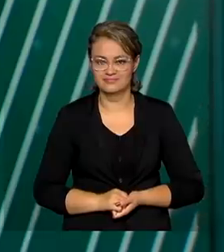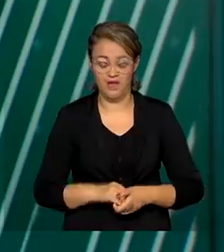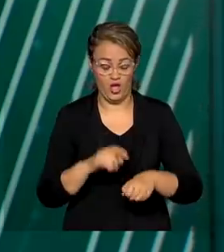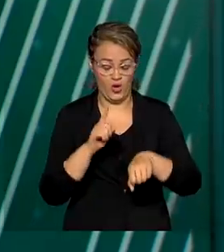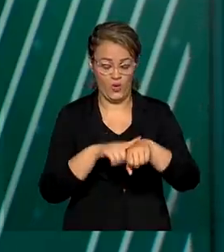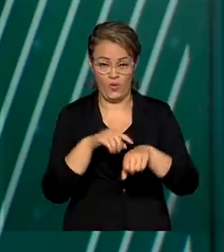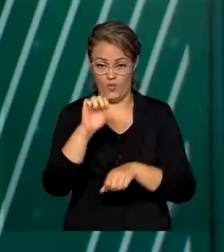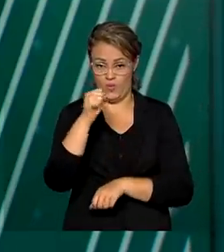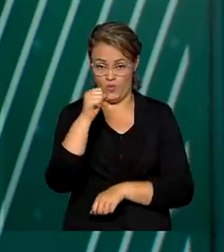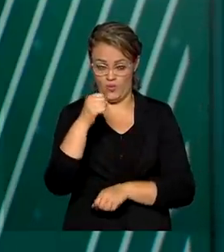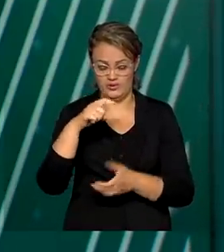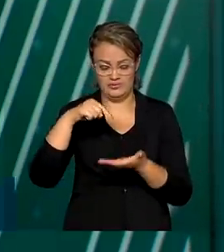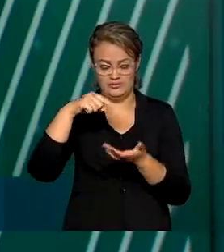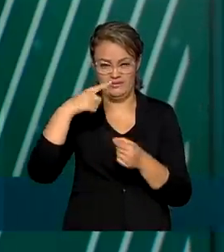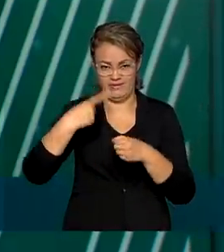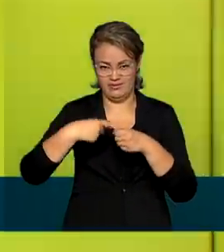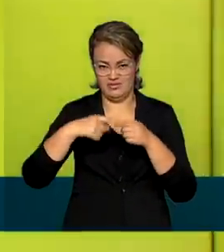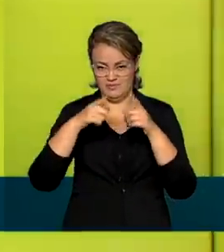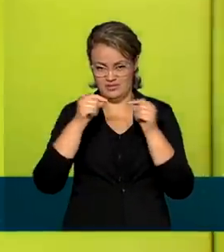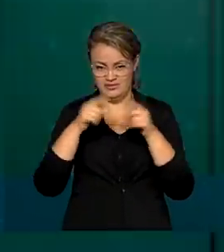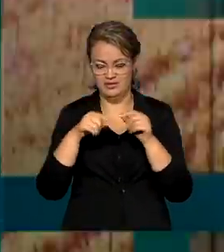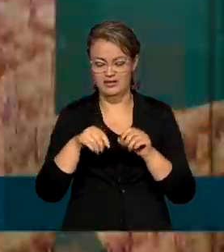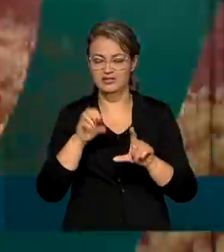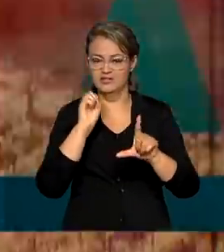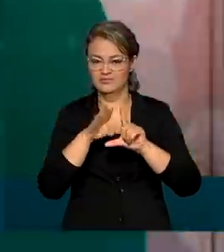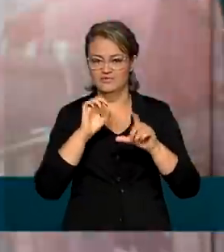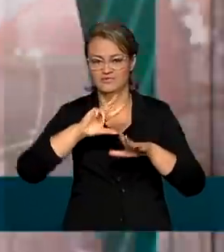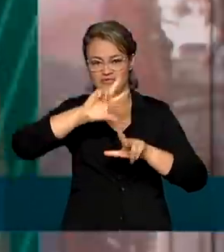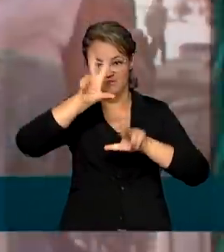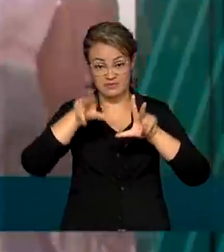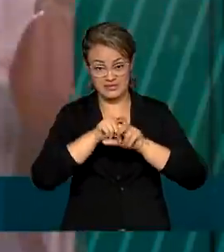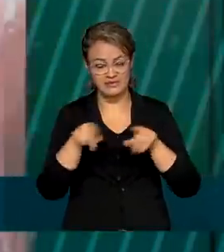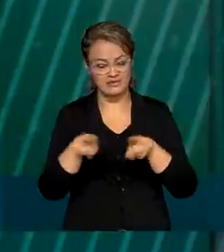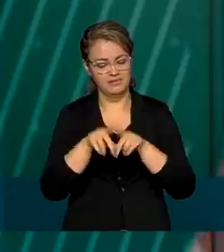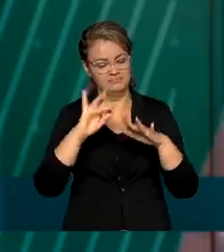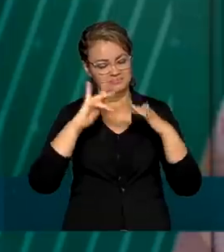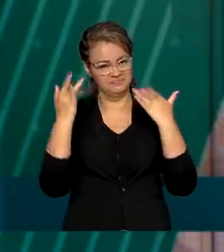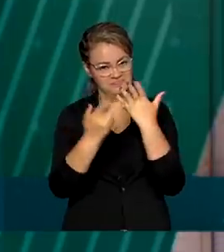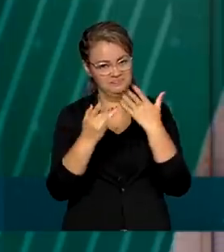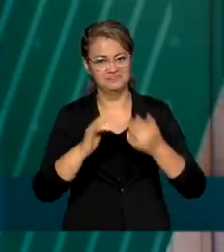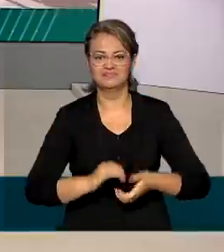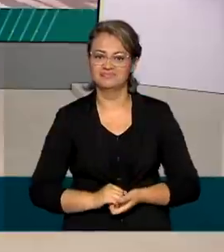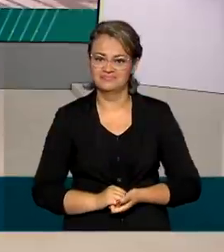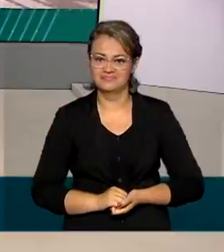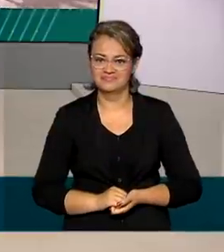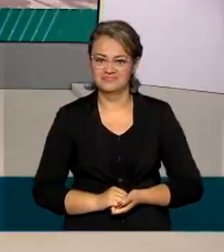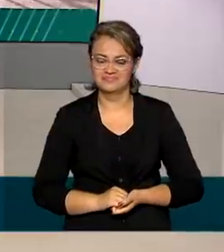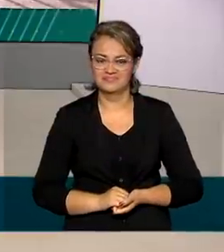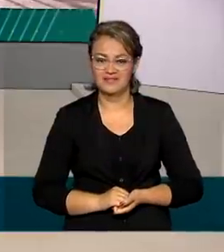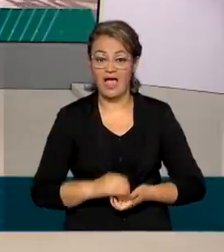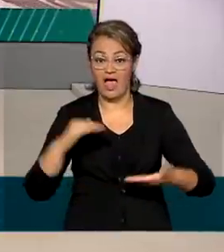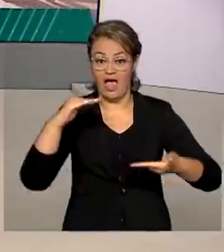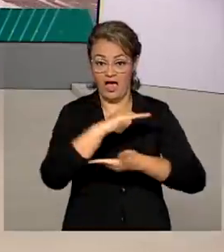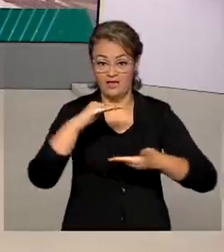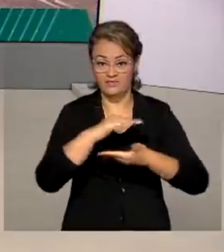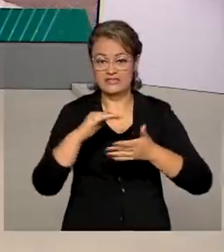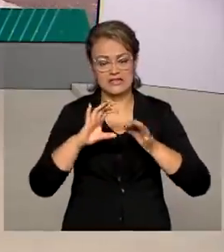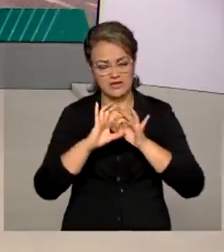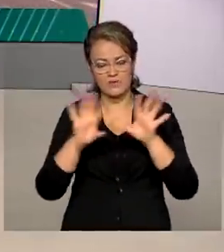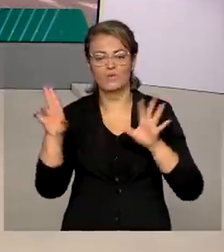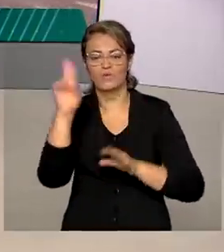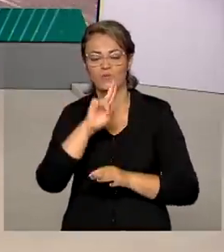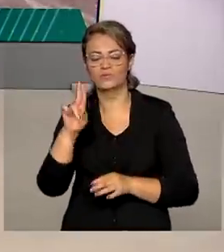Oito horas da manhã em Brasília, estamos ao vivo pela TV Brasil e também pelas redes sociais. A Anvisa aprovou o uso